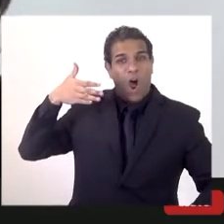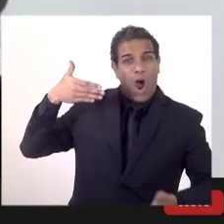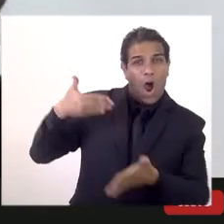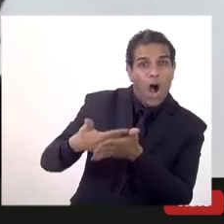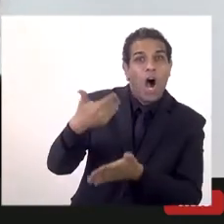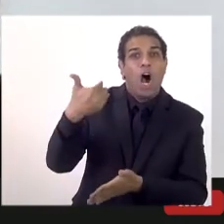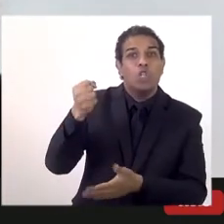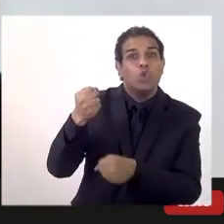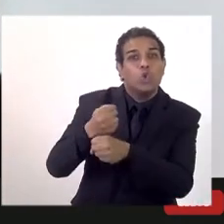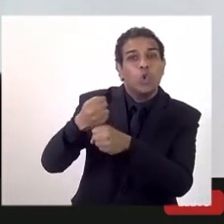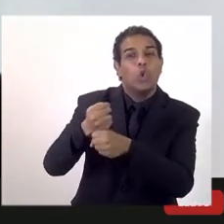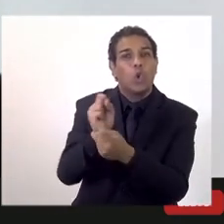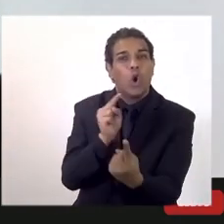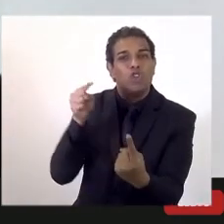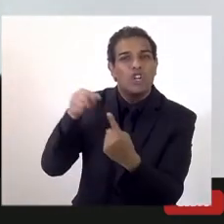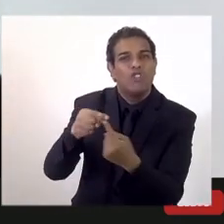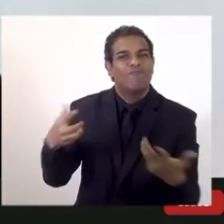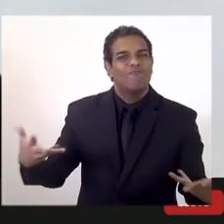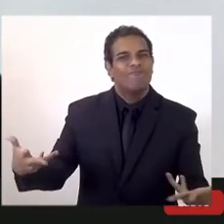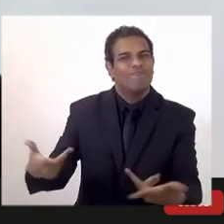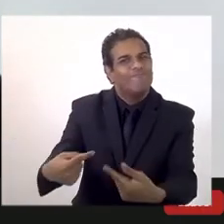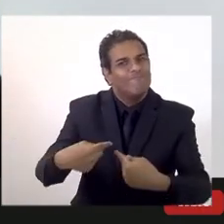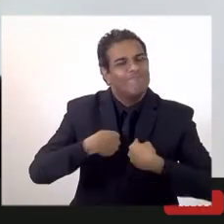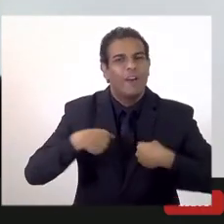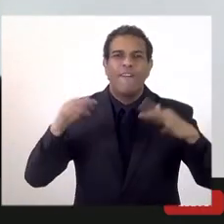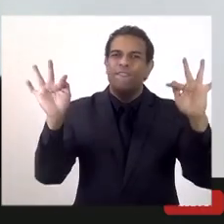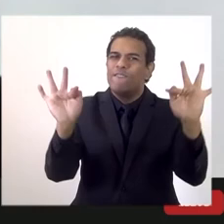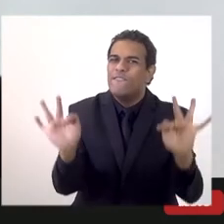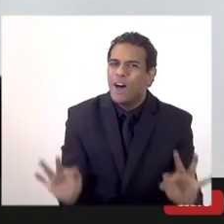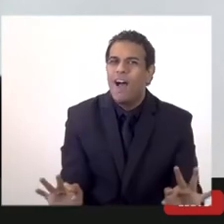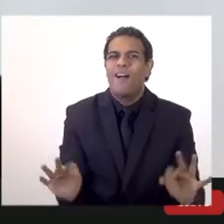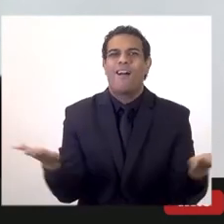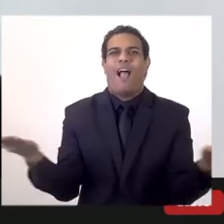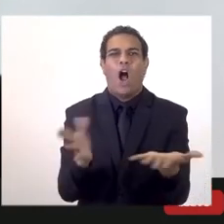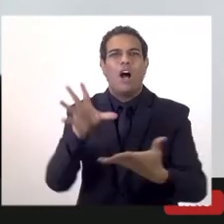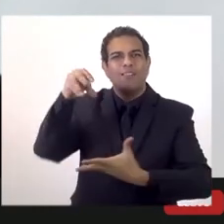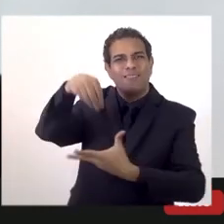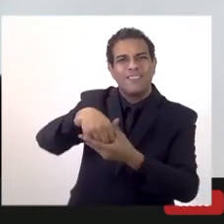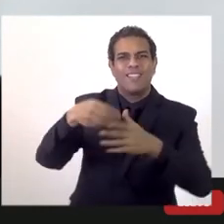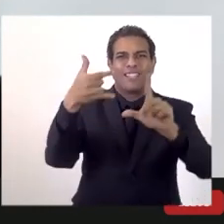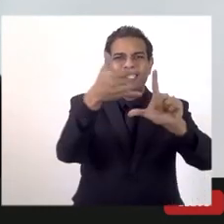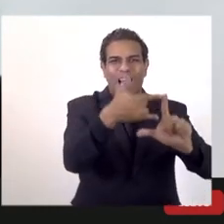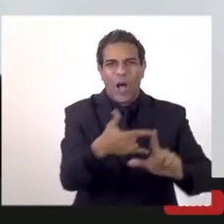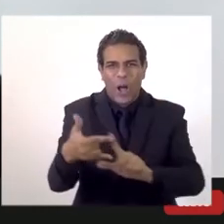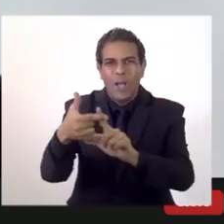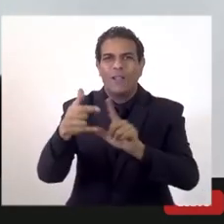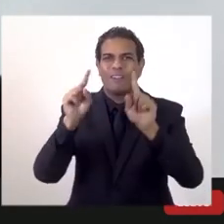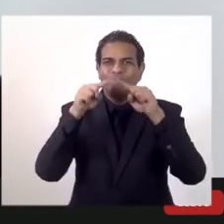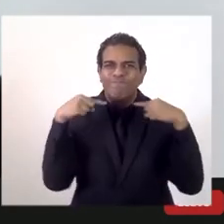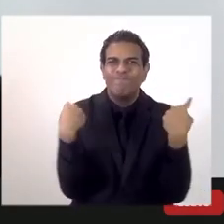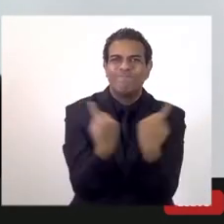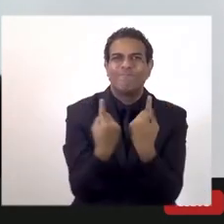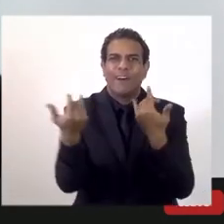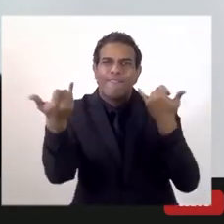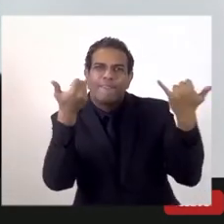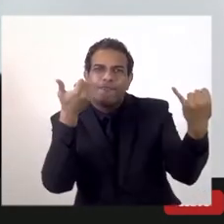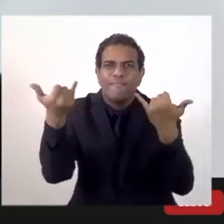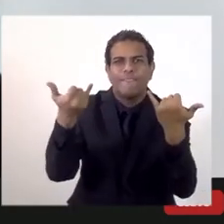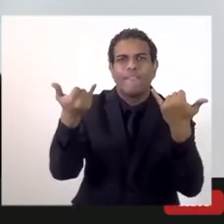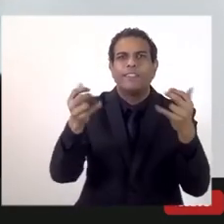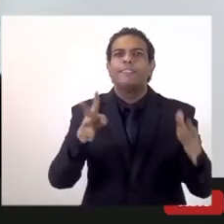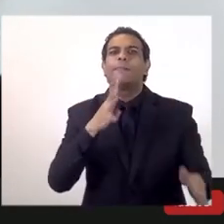fundamental eu fico muito feliz de estar participando aqui hoje e de ouvir diversos